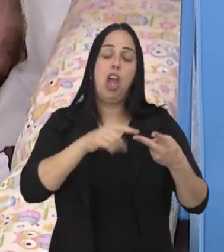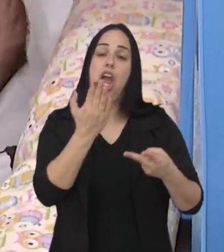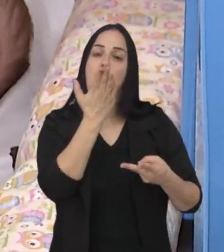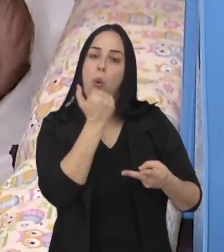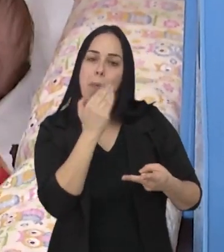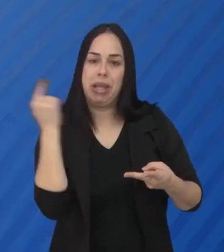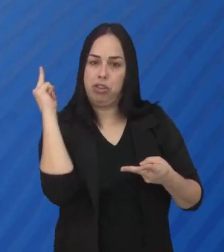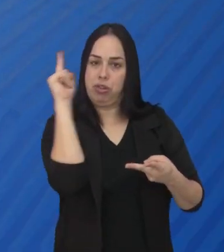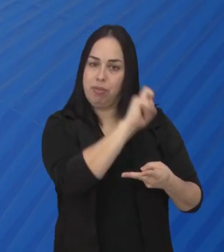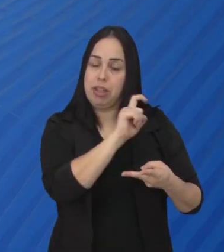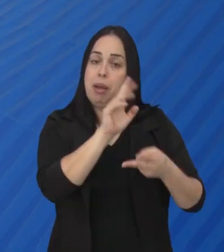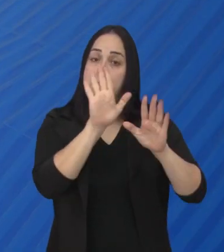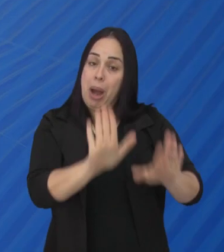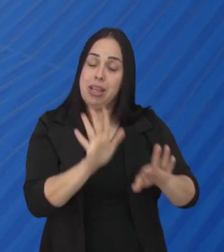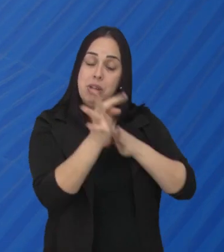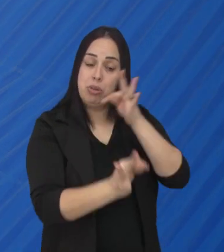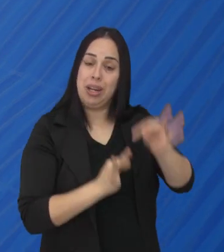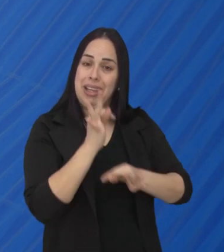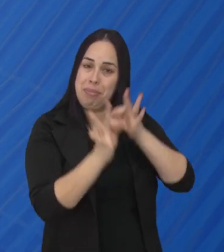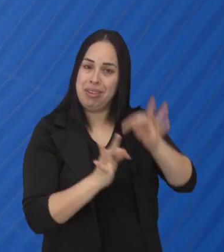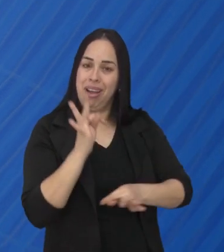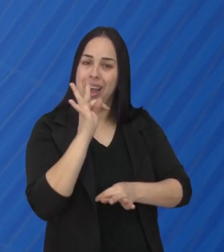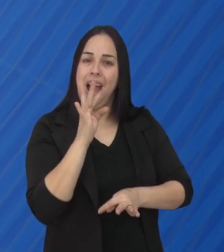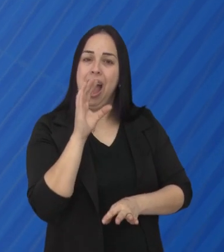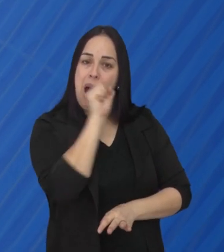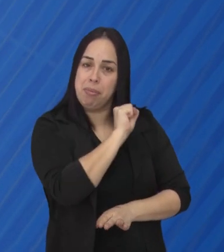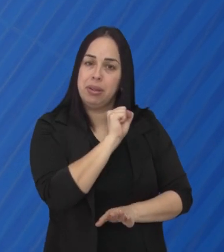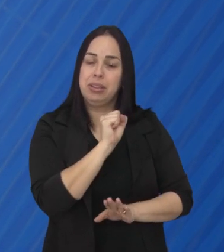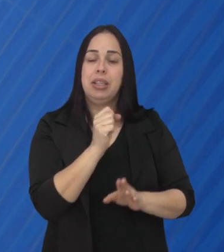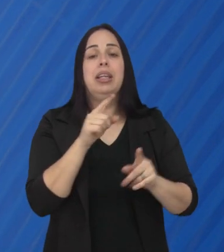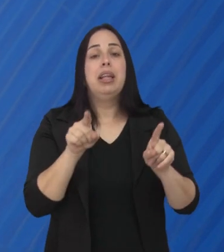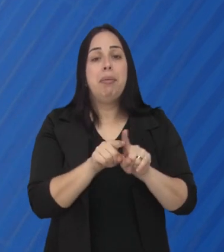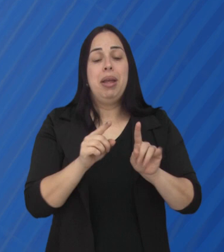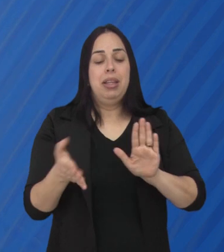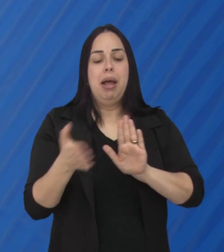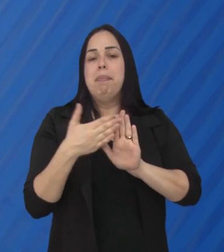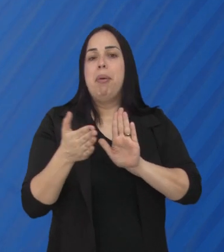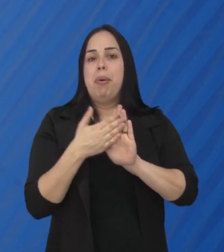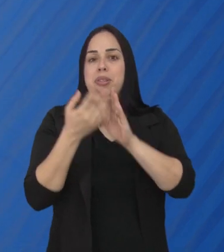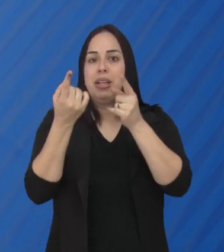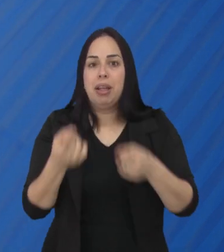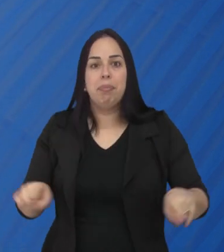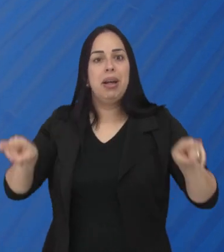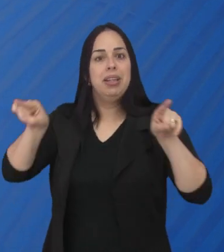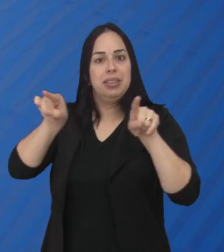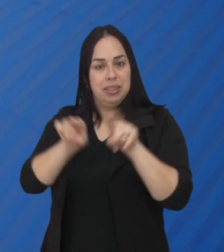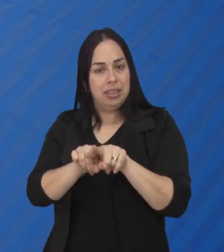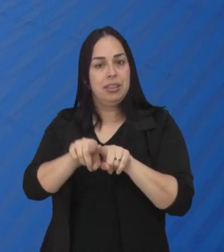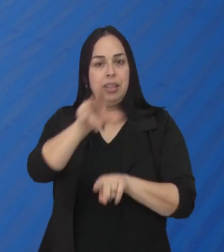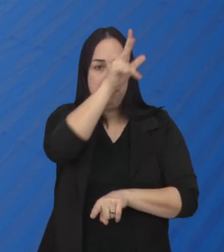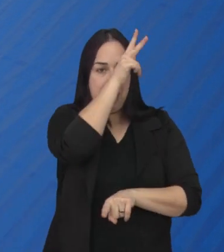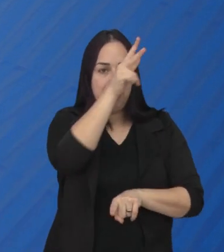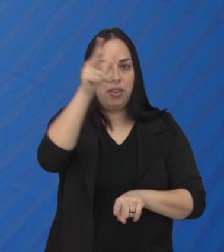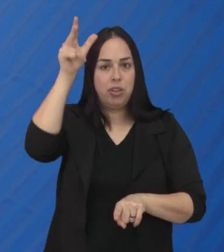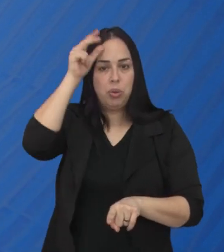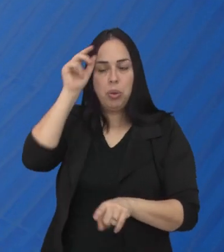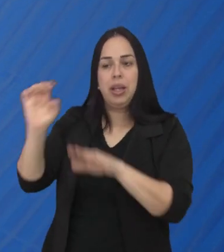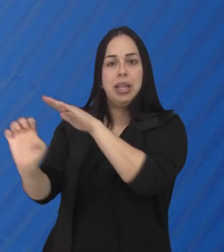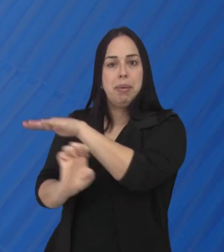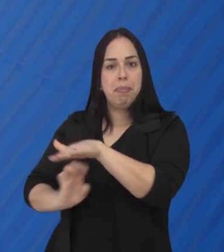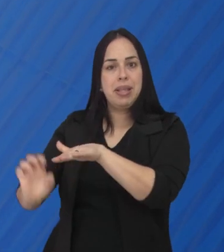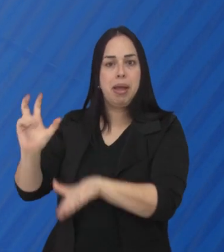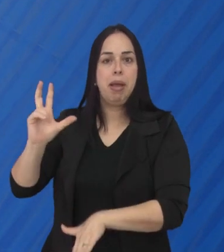alimentação. Para a garantia do tratamento, a proposta ainda prevê parcerias e convênios com órgãos e